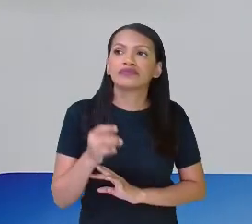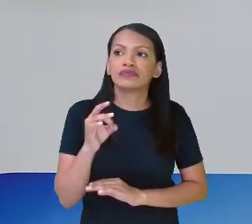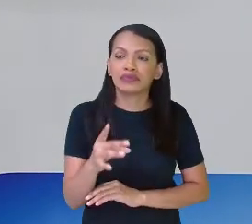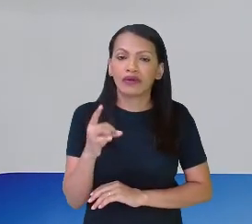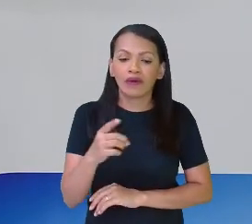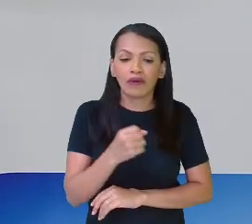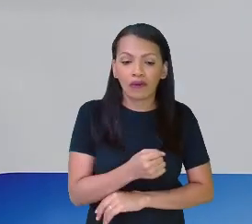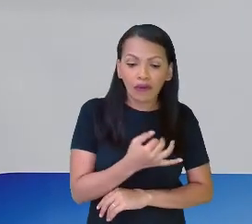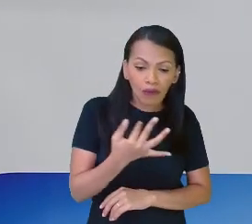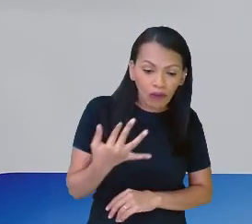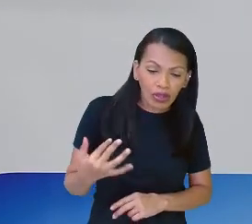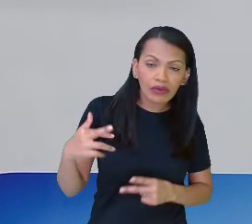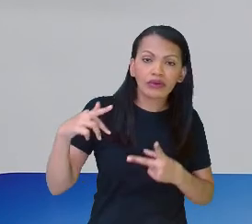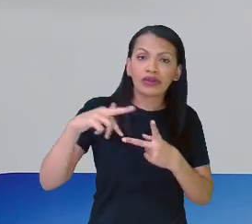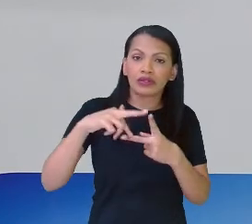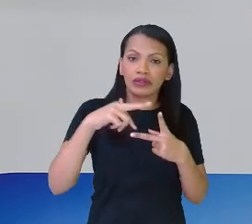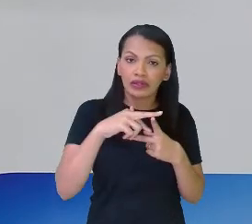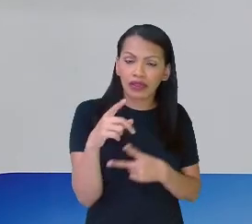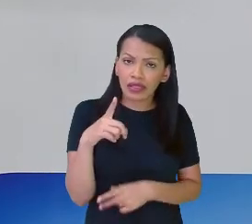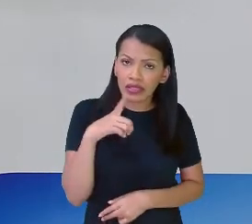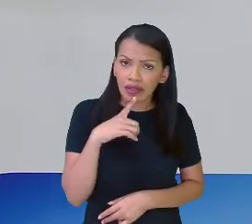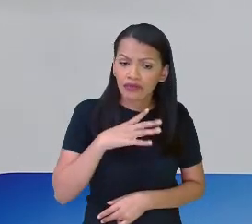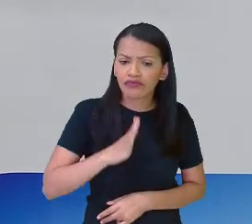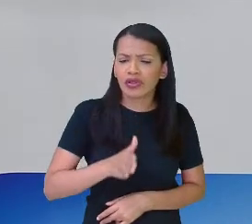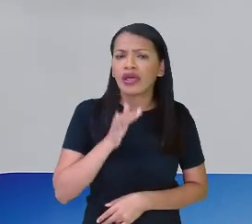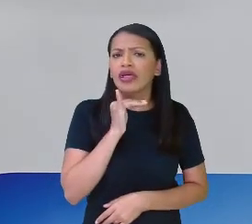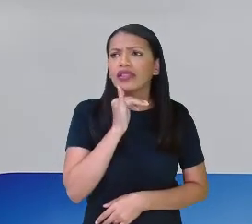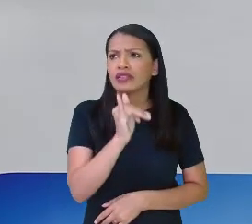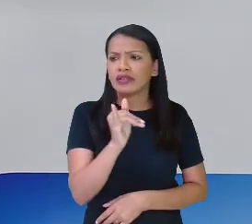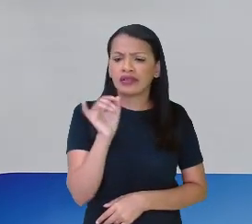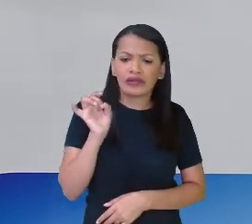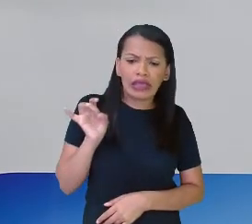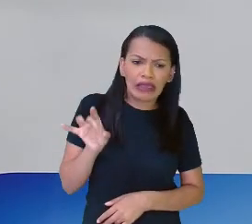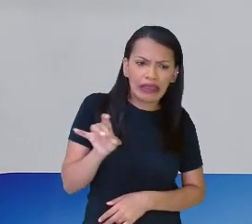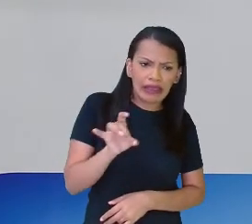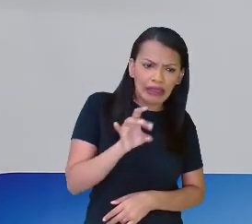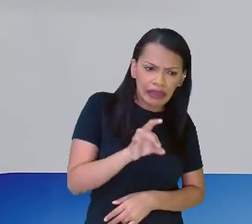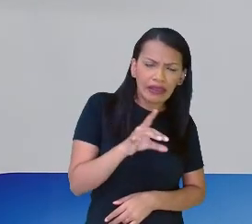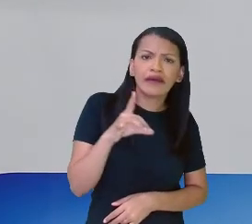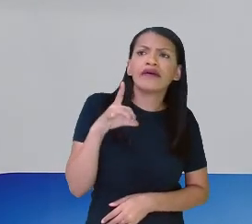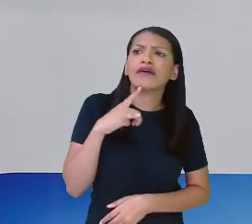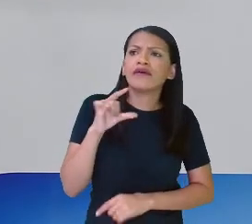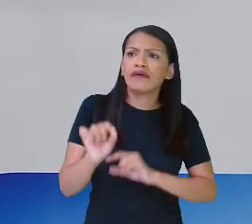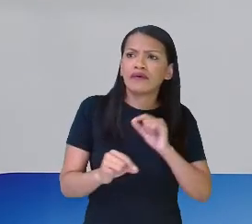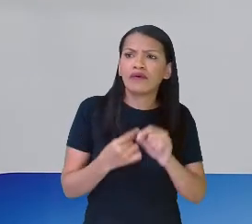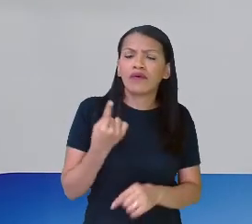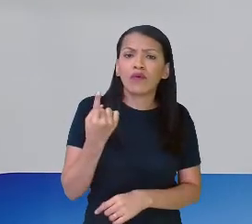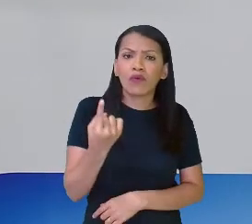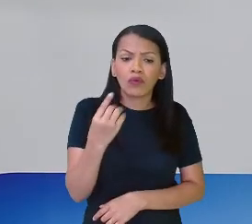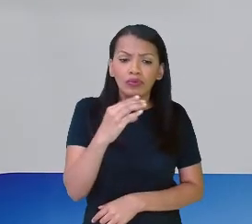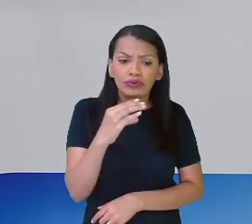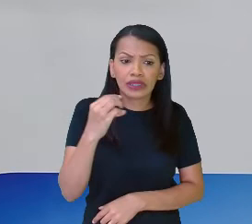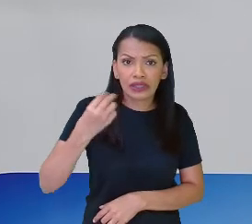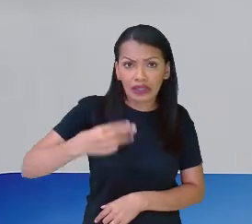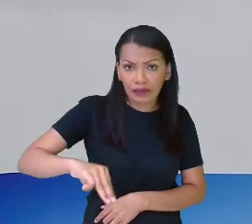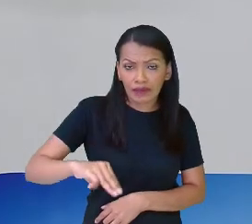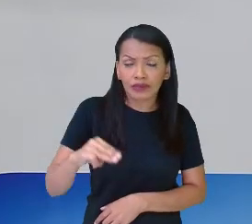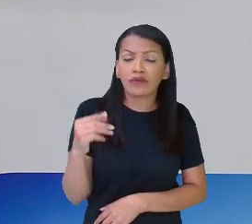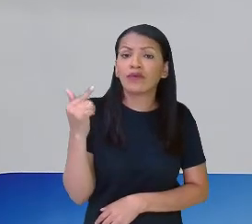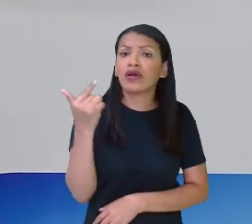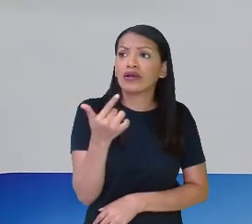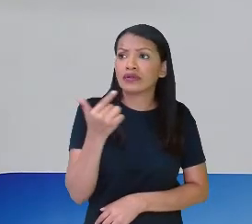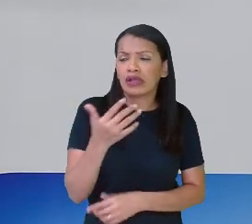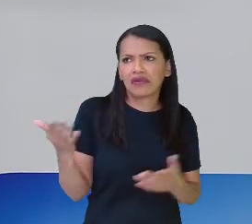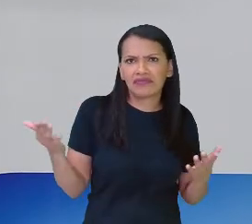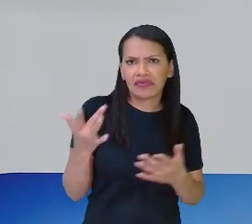quantos quadradinhos tem porque eu já disse que cada quadradinho desse equivale a um centímetro quadrado. Aí